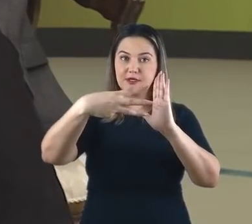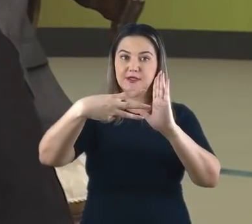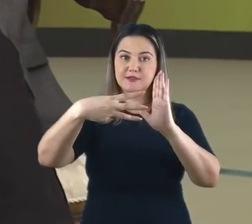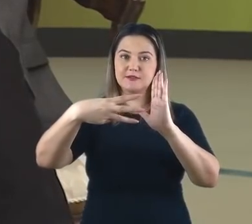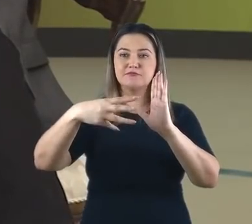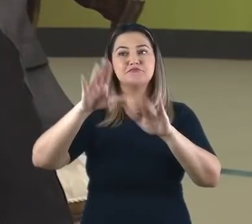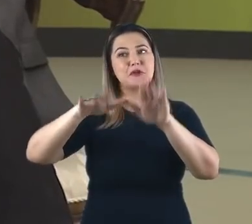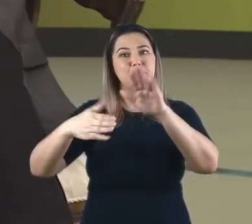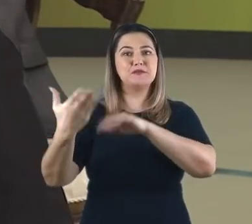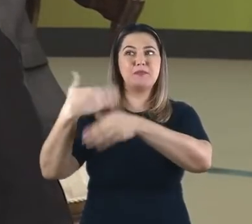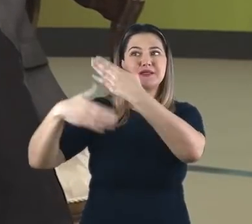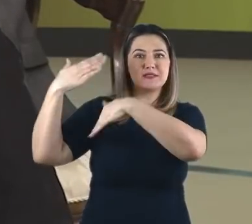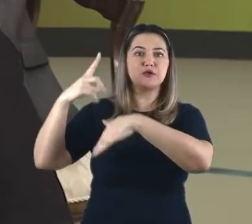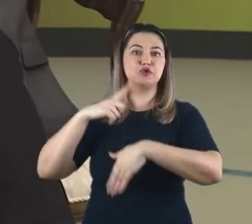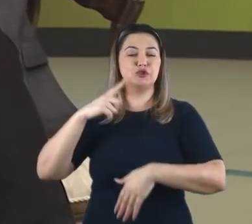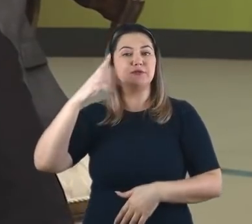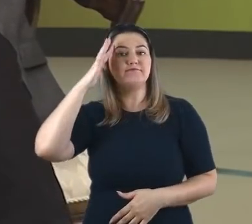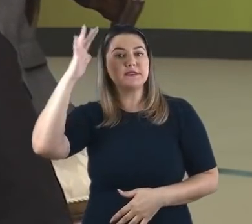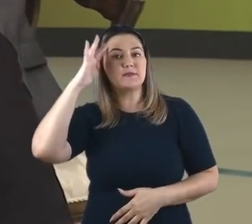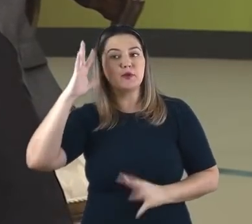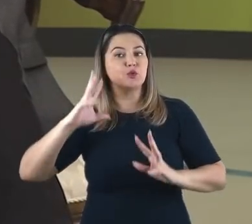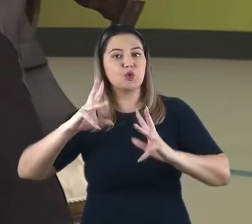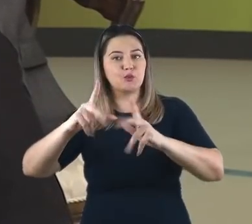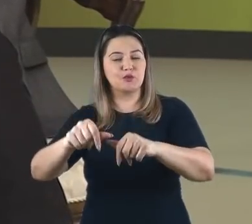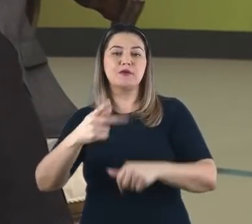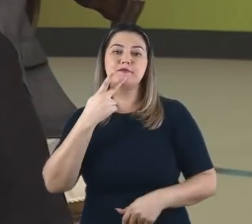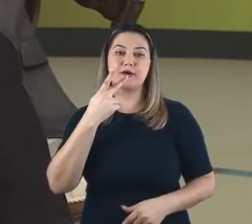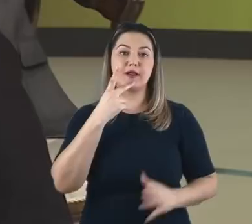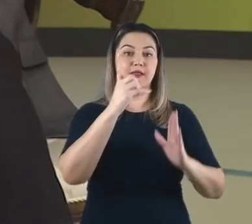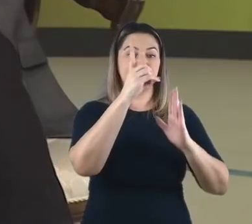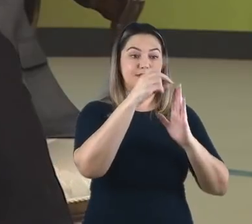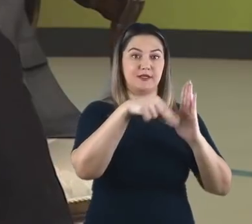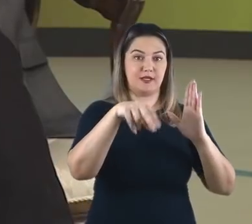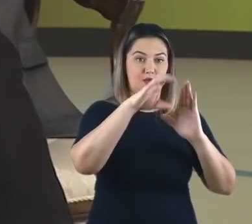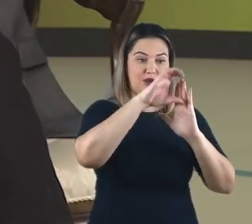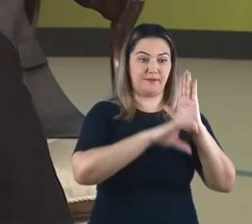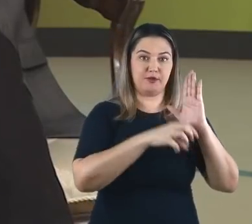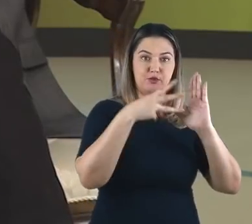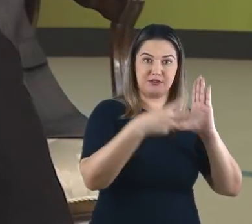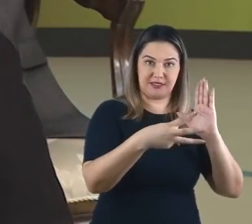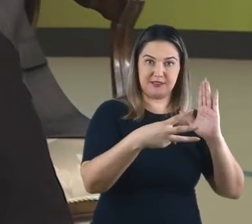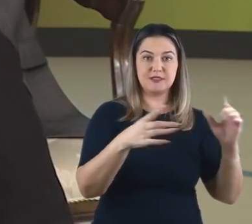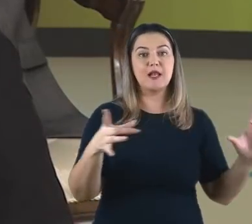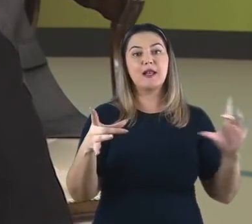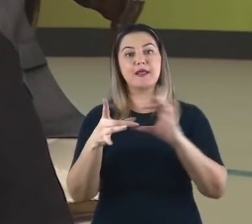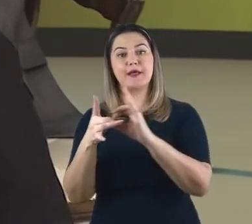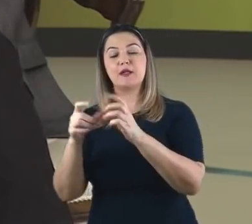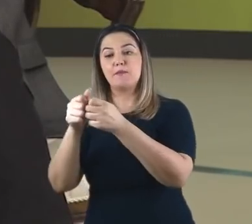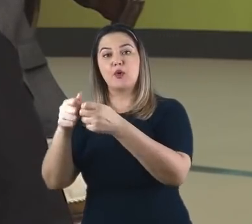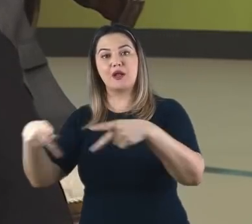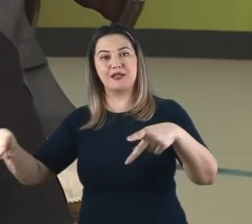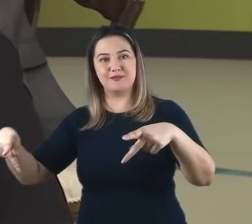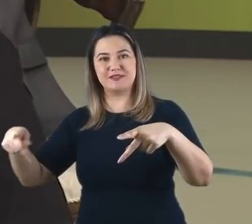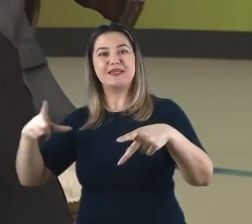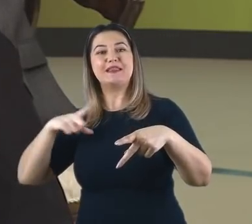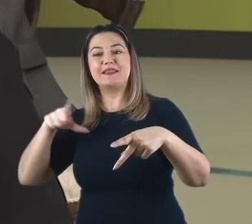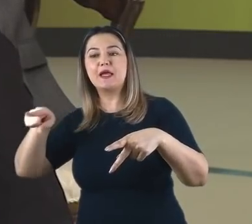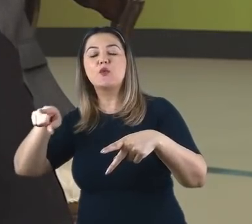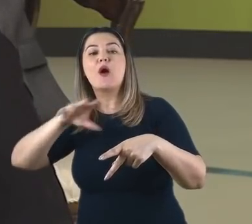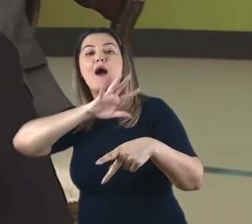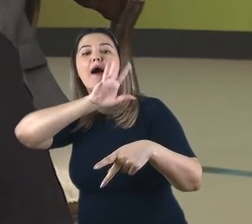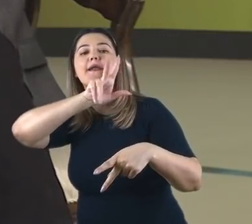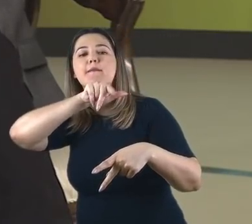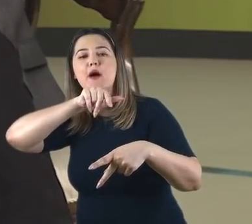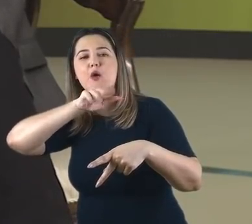pensamento do cristianismo primitivo. Ele relaciona Daniel 3 com a imagem da besta do Apocalipse 13 que talvez